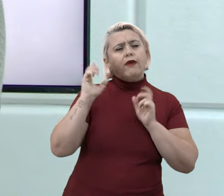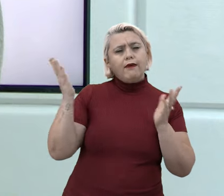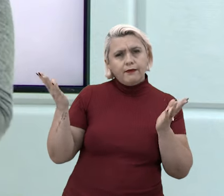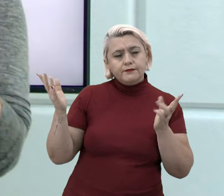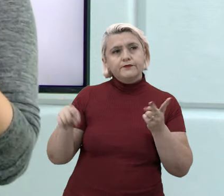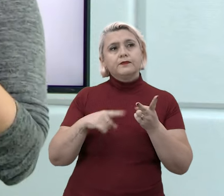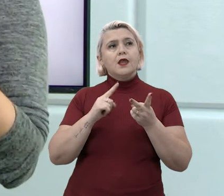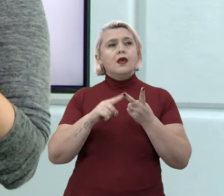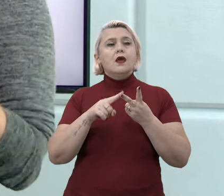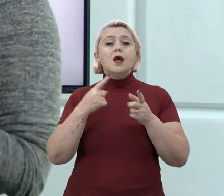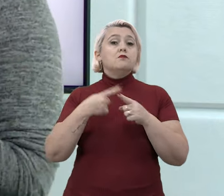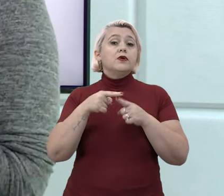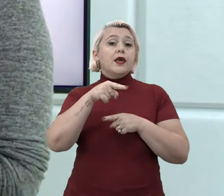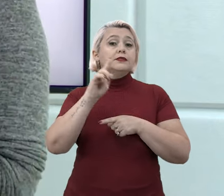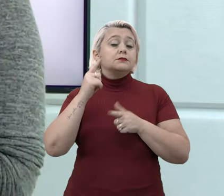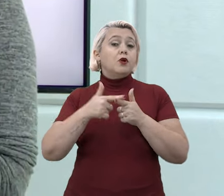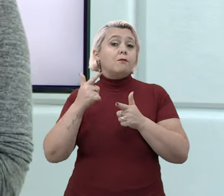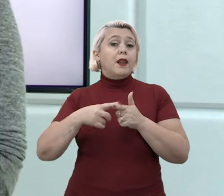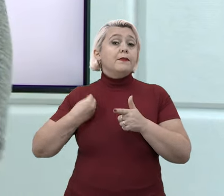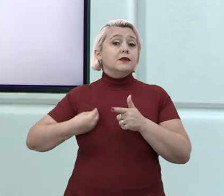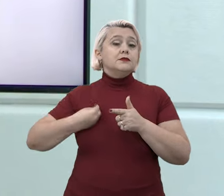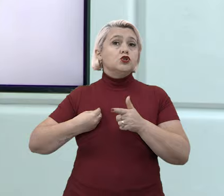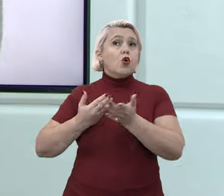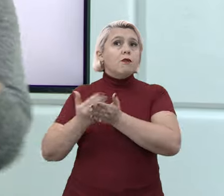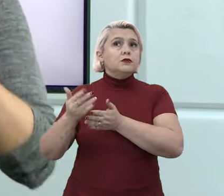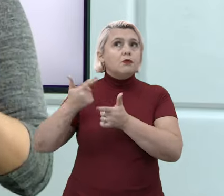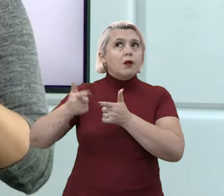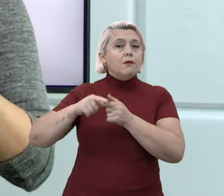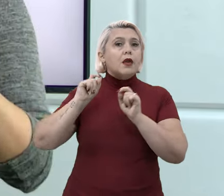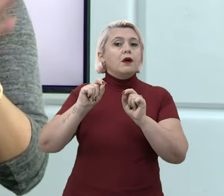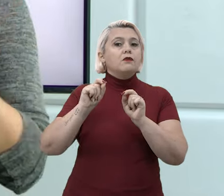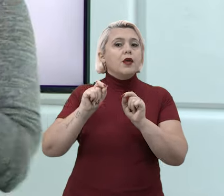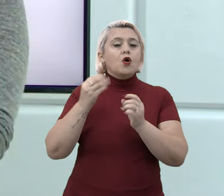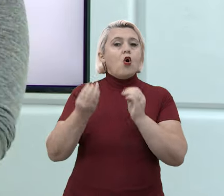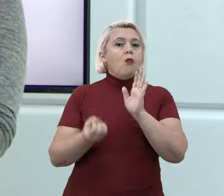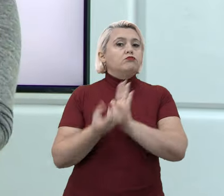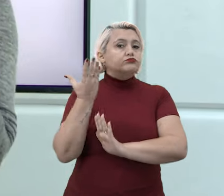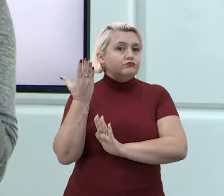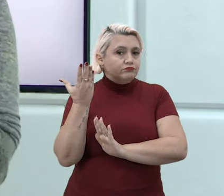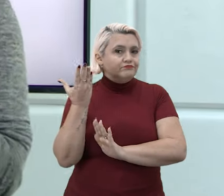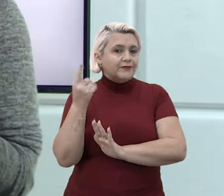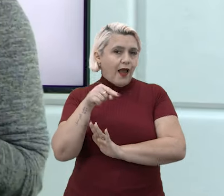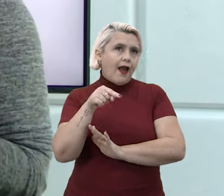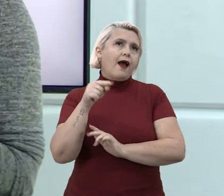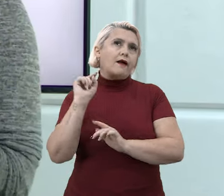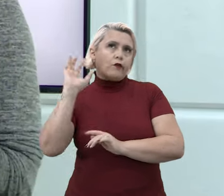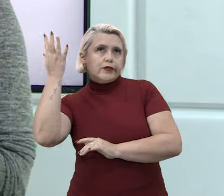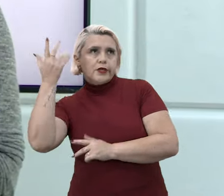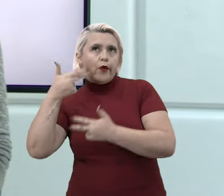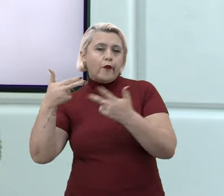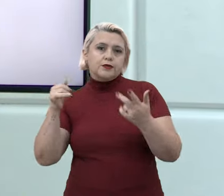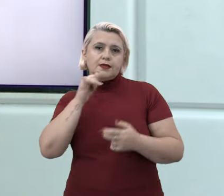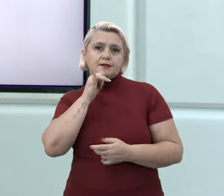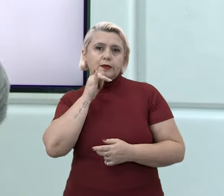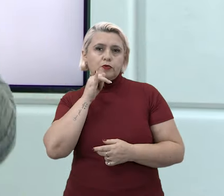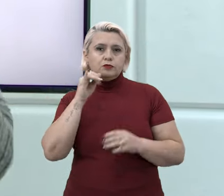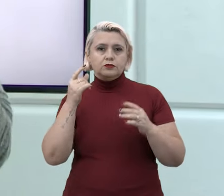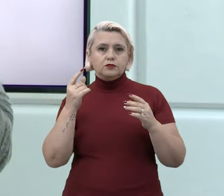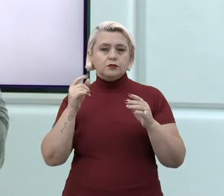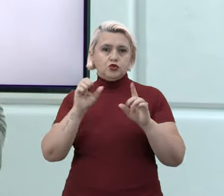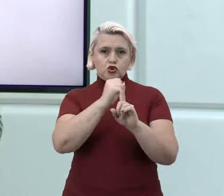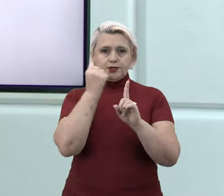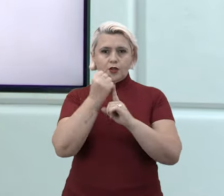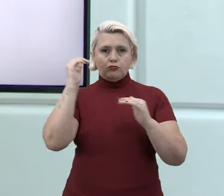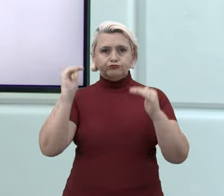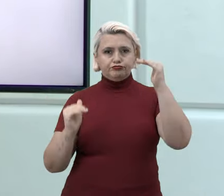Por que que esse problema existe? Onde é que ele nasceu? O que dá origem a ele? Ah, tal coisa. Digamos que seja a desigualdade social dá